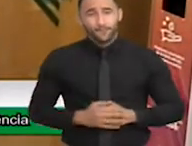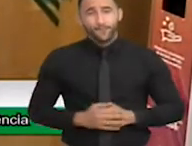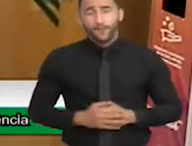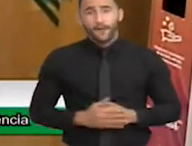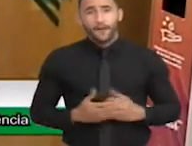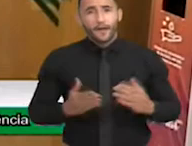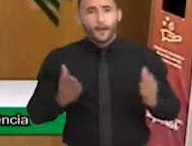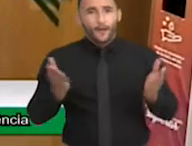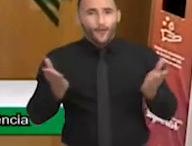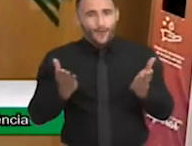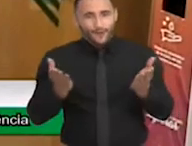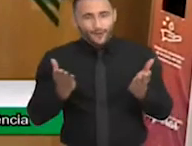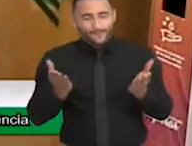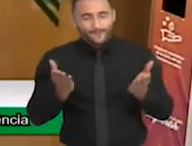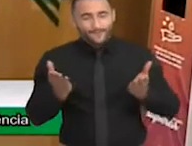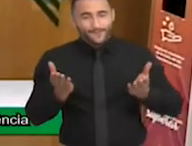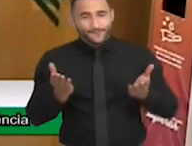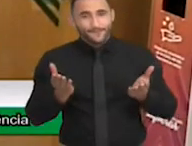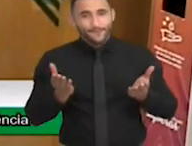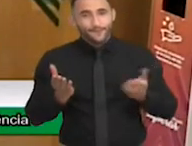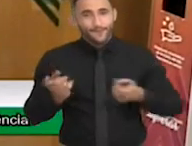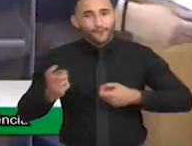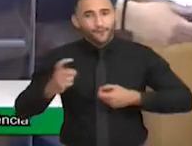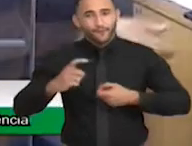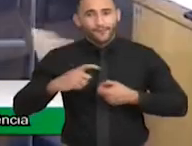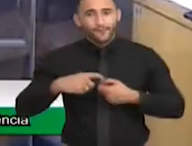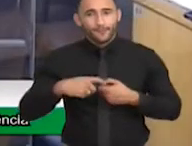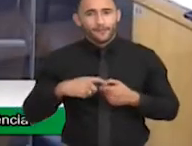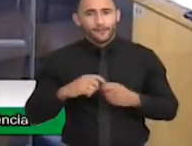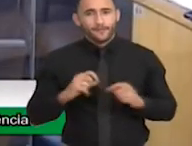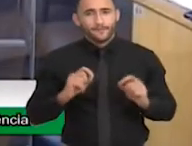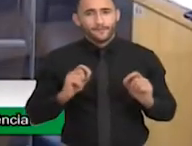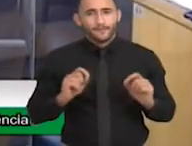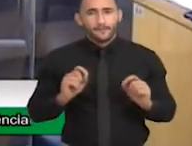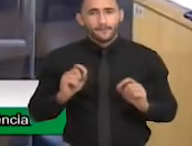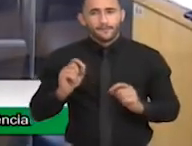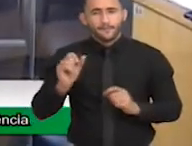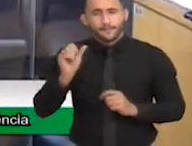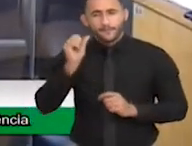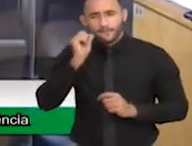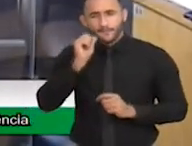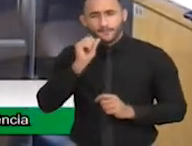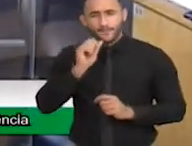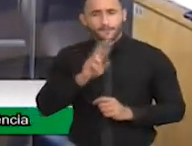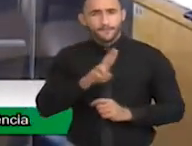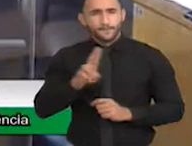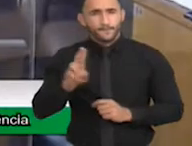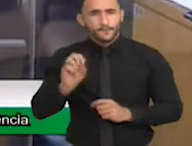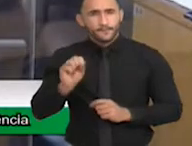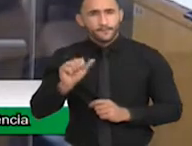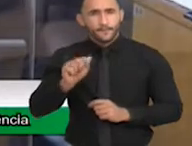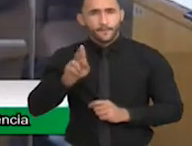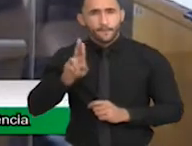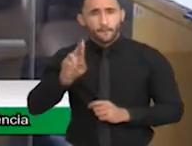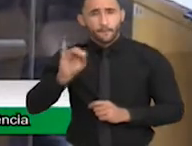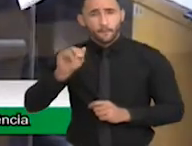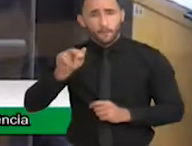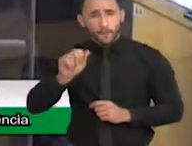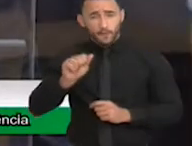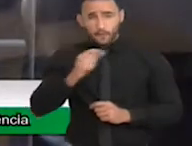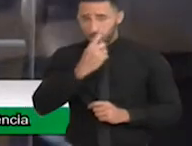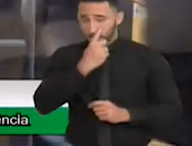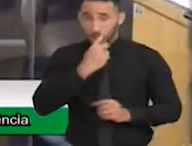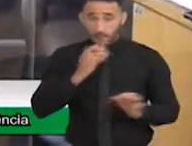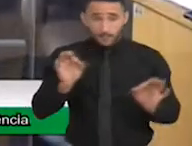Agora a gente vai retomar com a senhora Sabrina para concluir a segunda